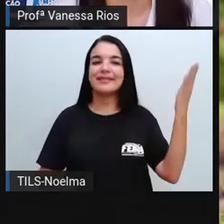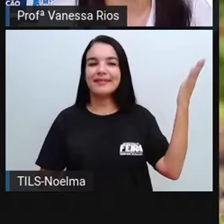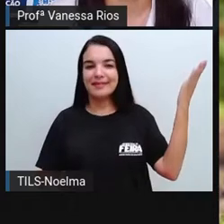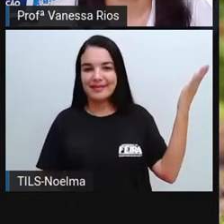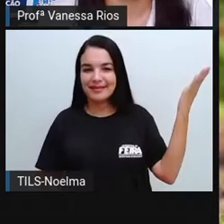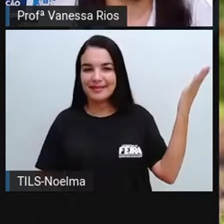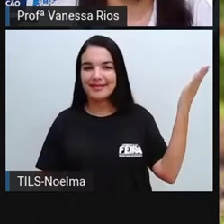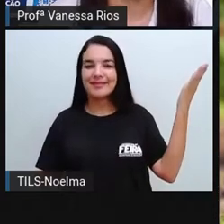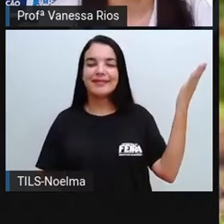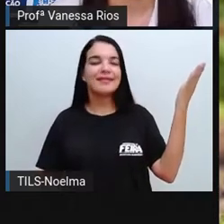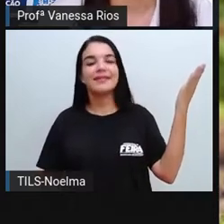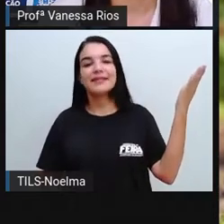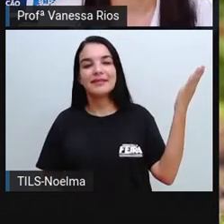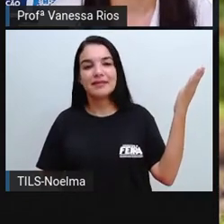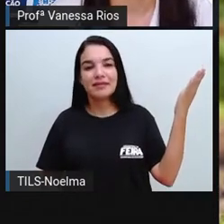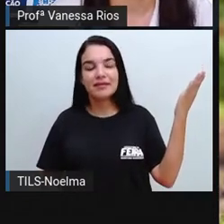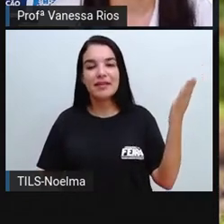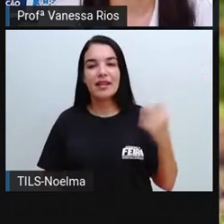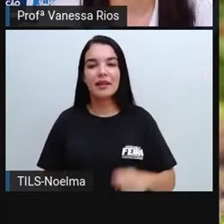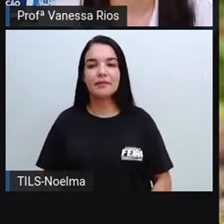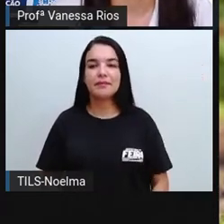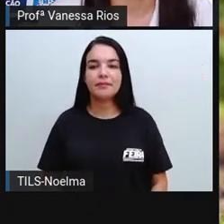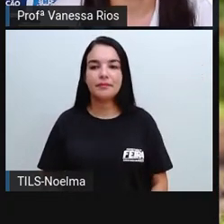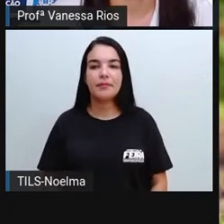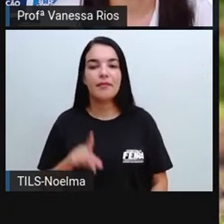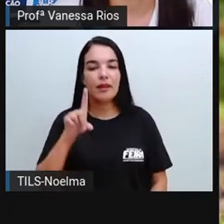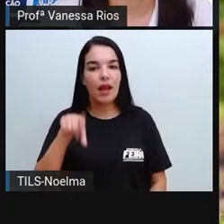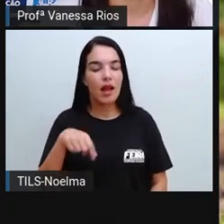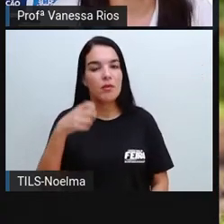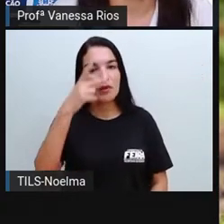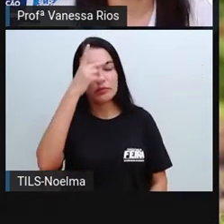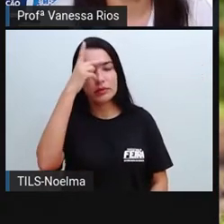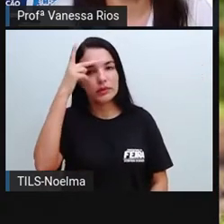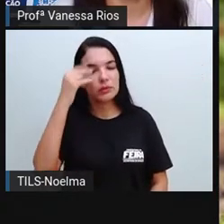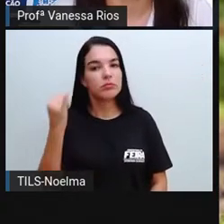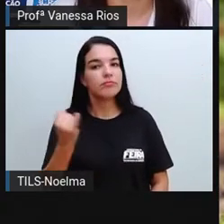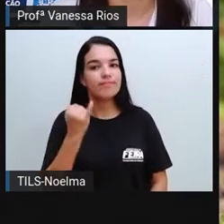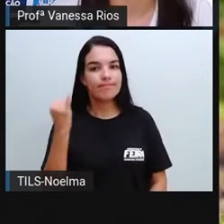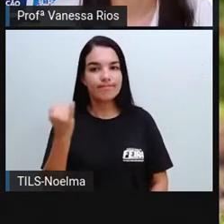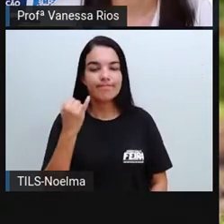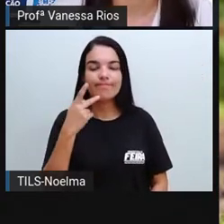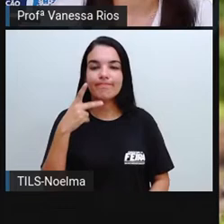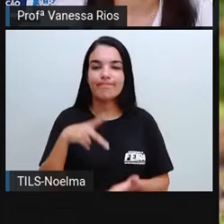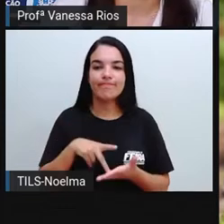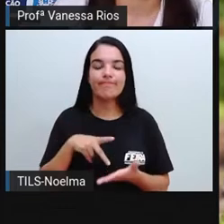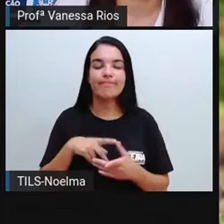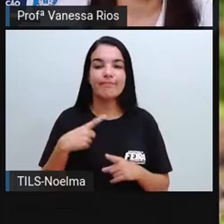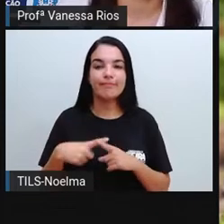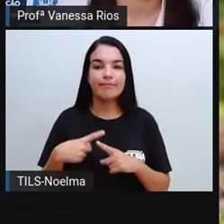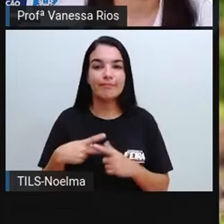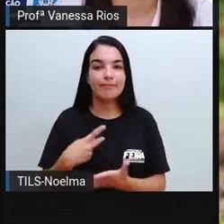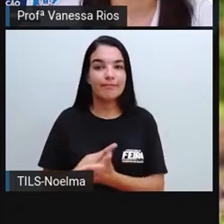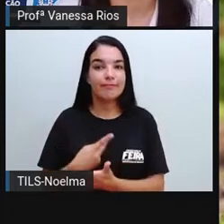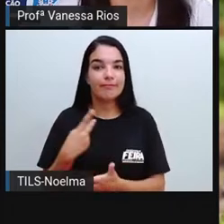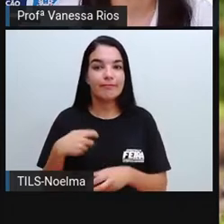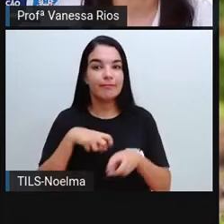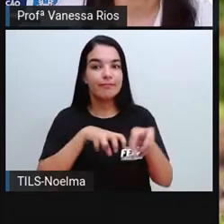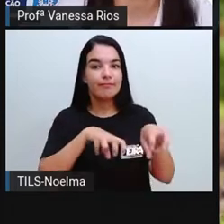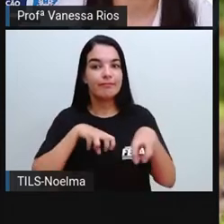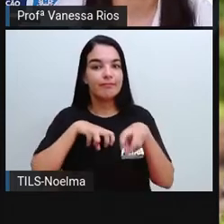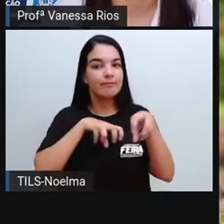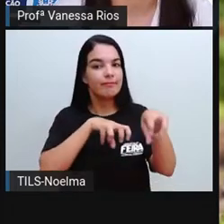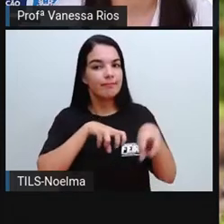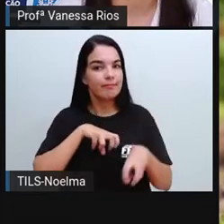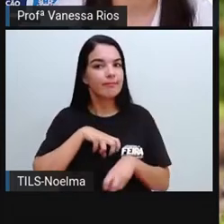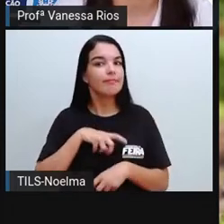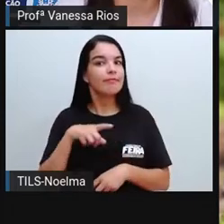trabalhador rural como alguém, como uma figura importante para que a agricultura aconteça, que a PRO inicia